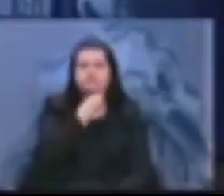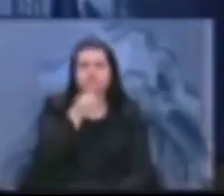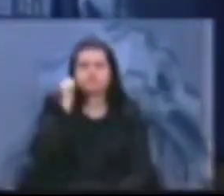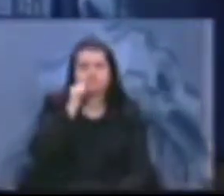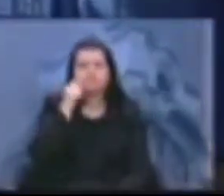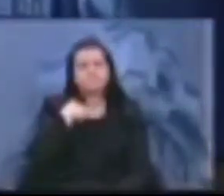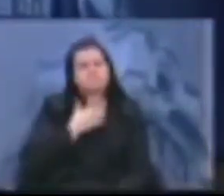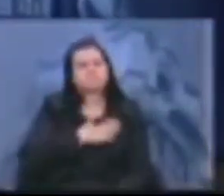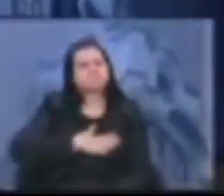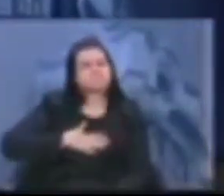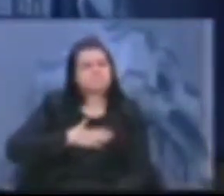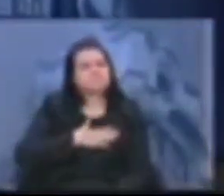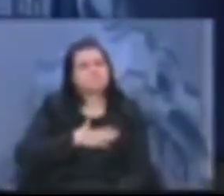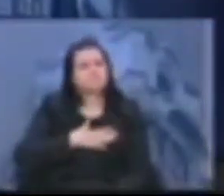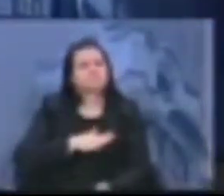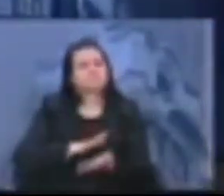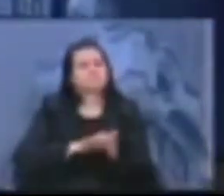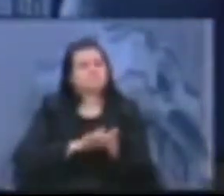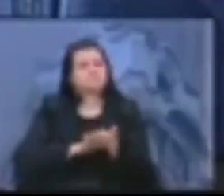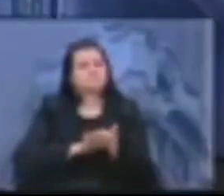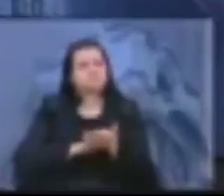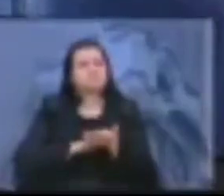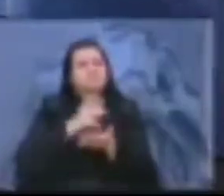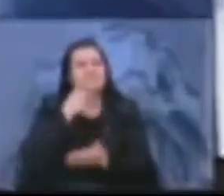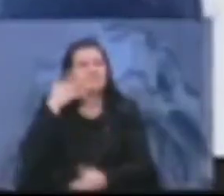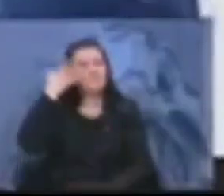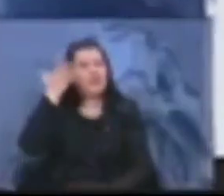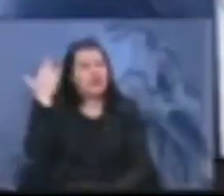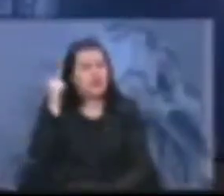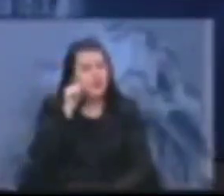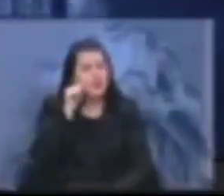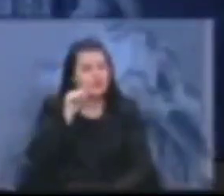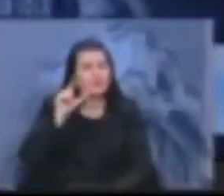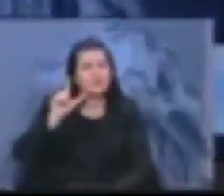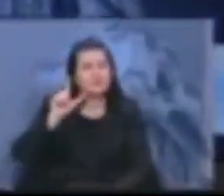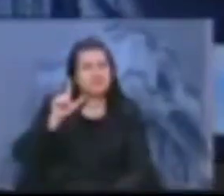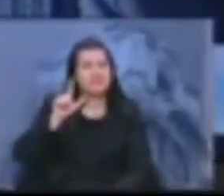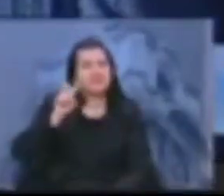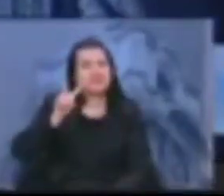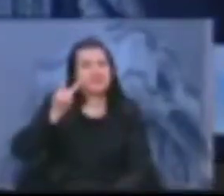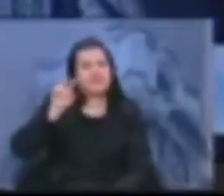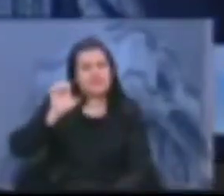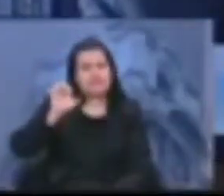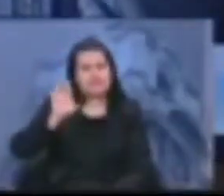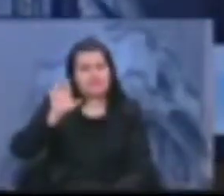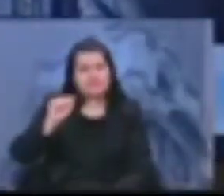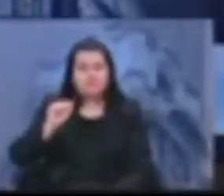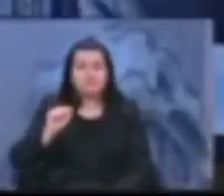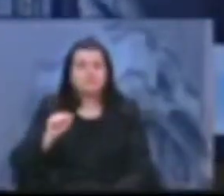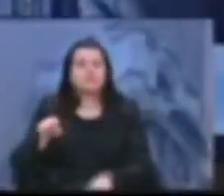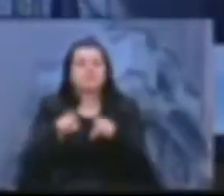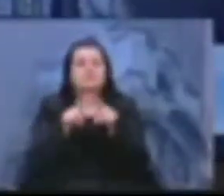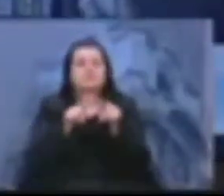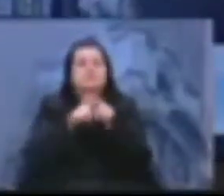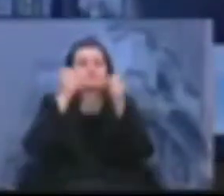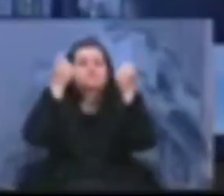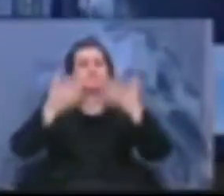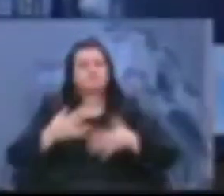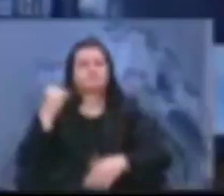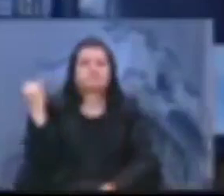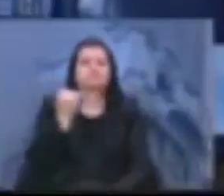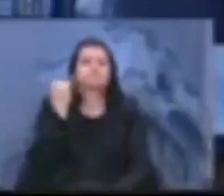da grande Vera Aguaço. Também salientar a